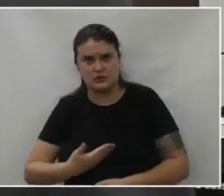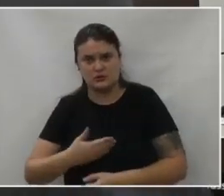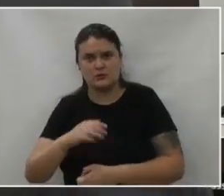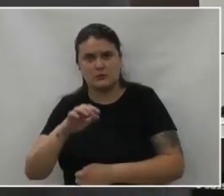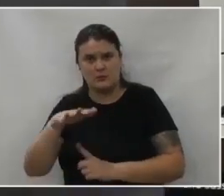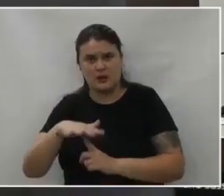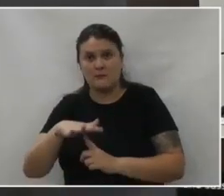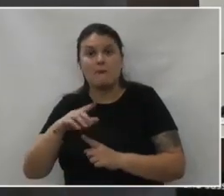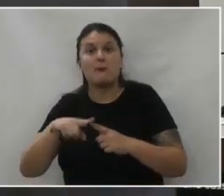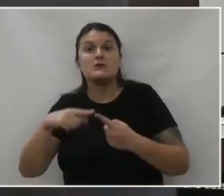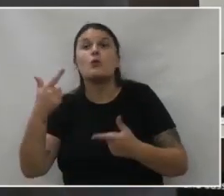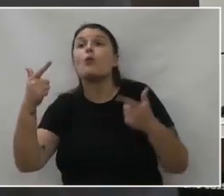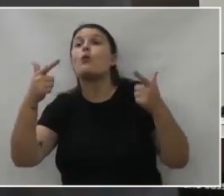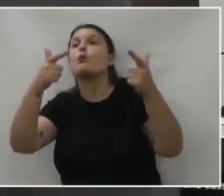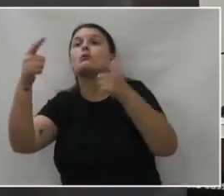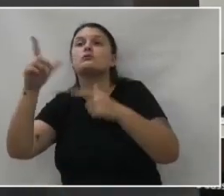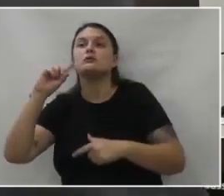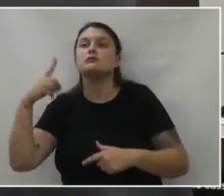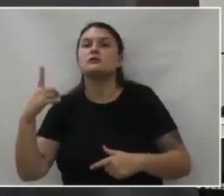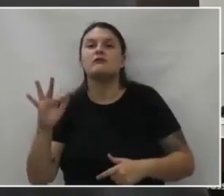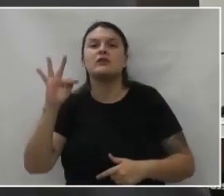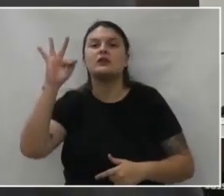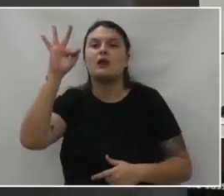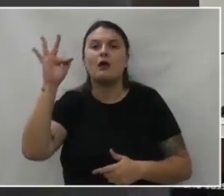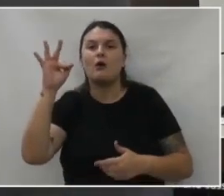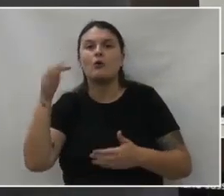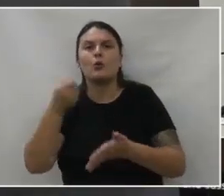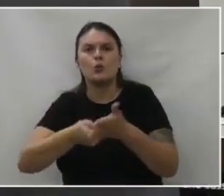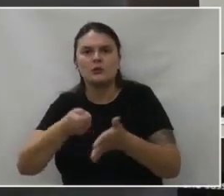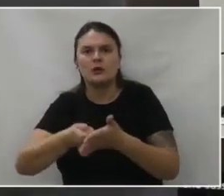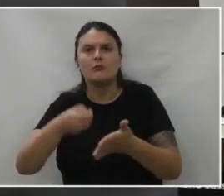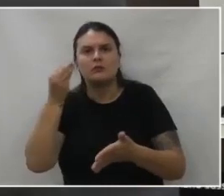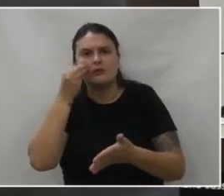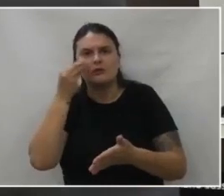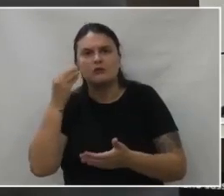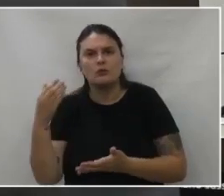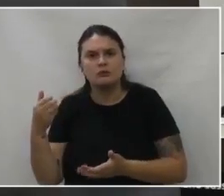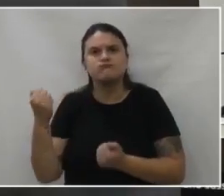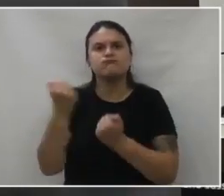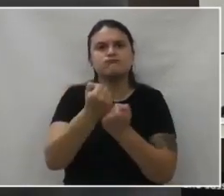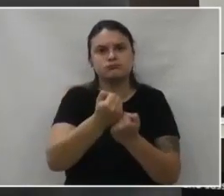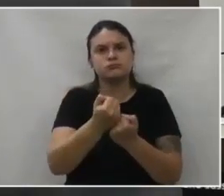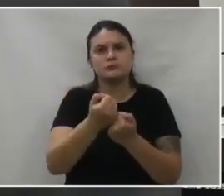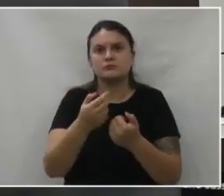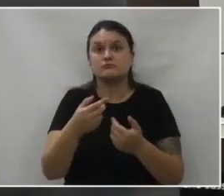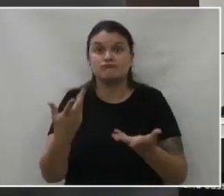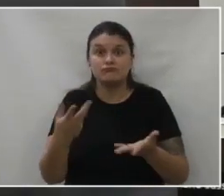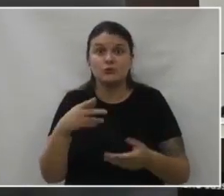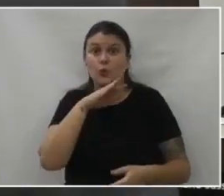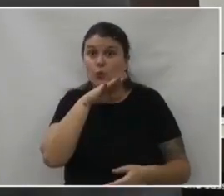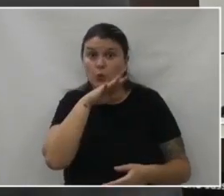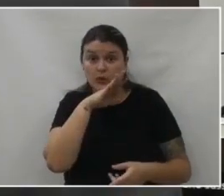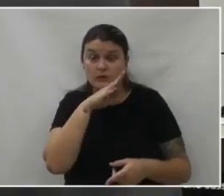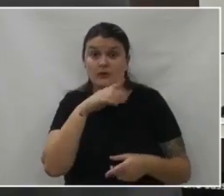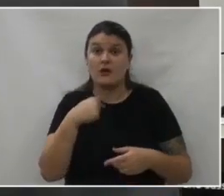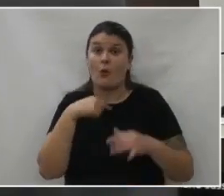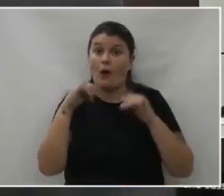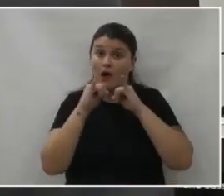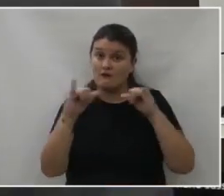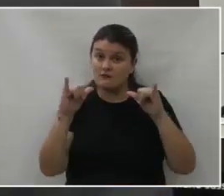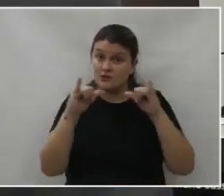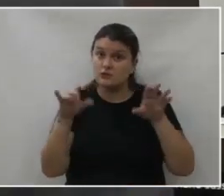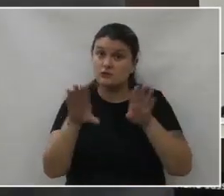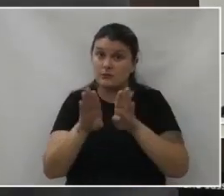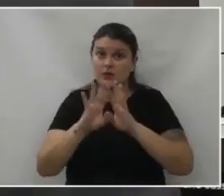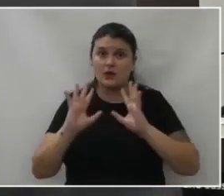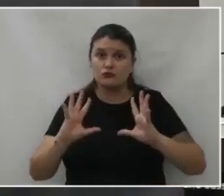mas não temos nenhum deputado federal fazendo meio de campo ou tentando interferir junto com o governo federal. E isso é muito ruim. Eu alerto também as